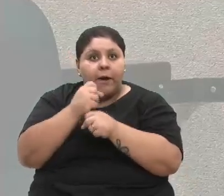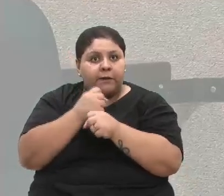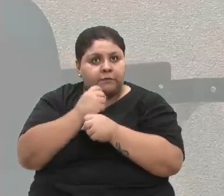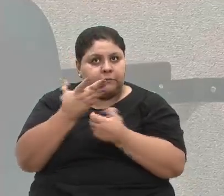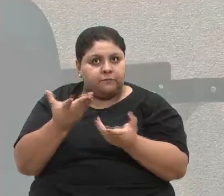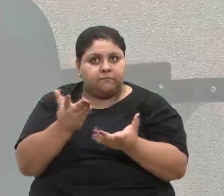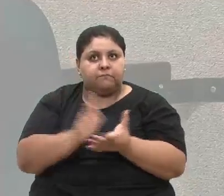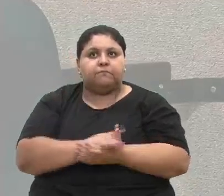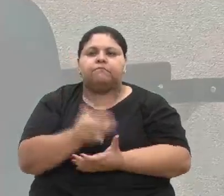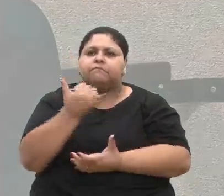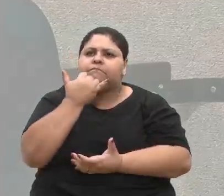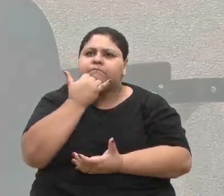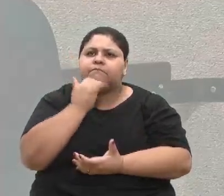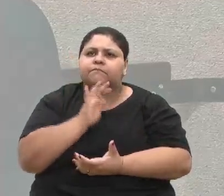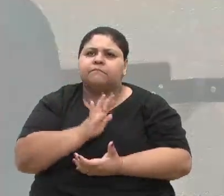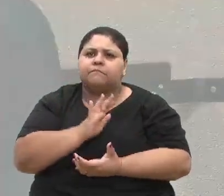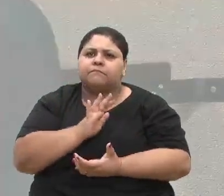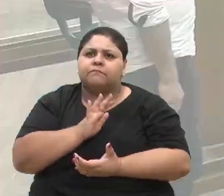Desculpe.